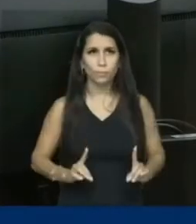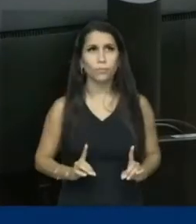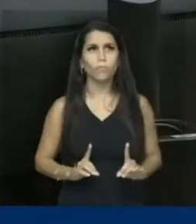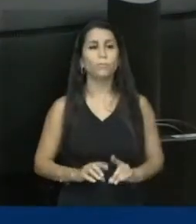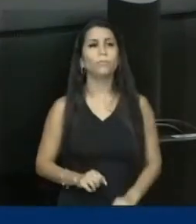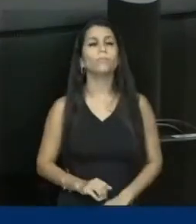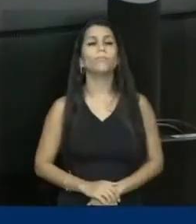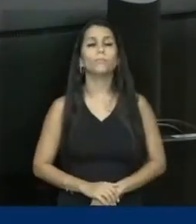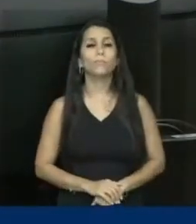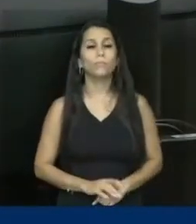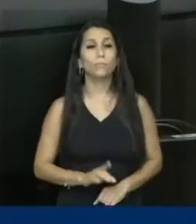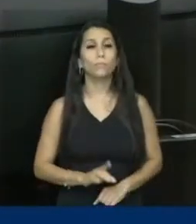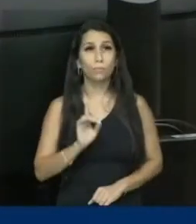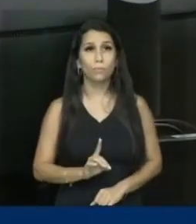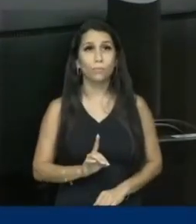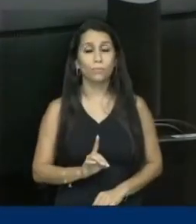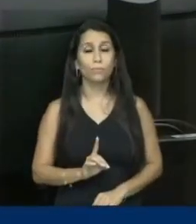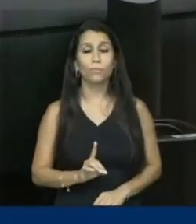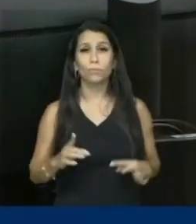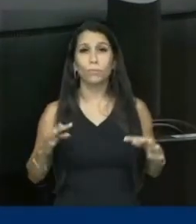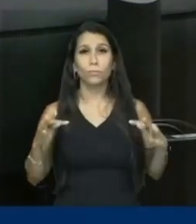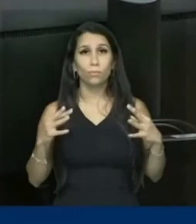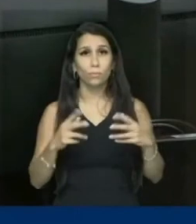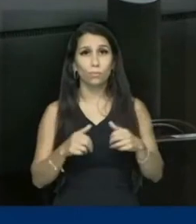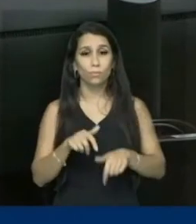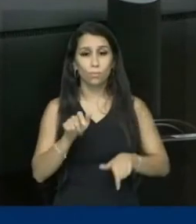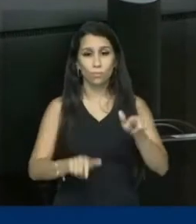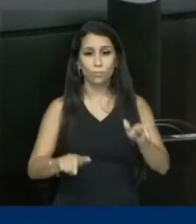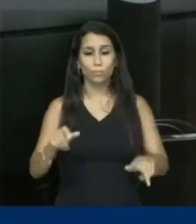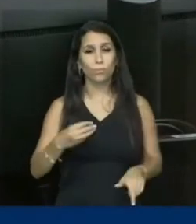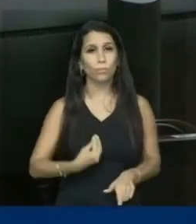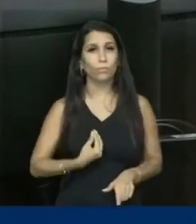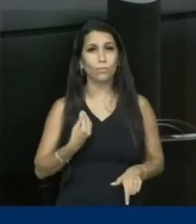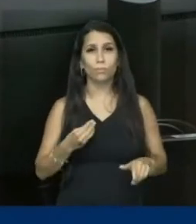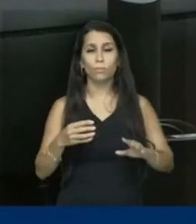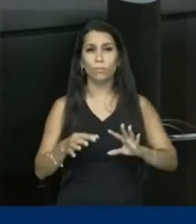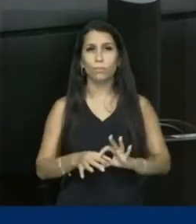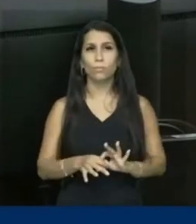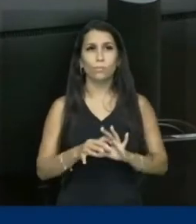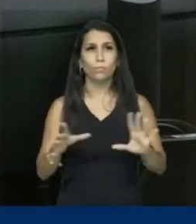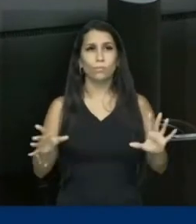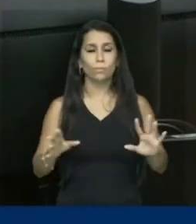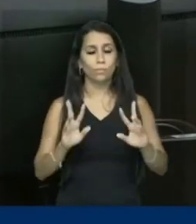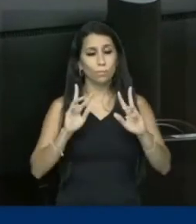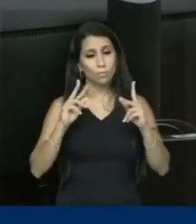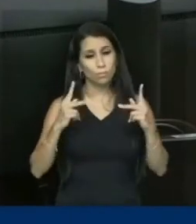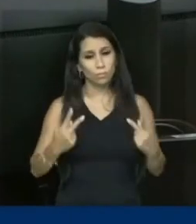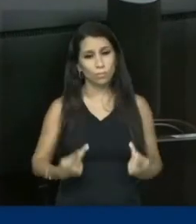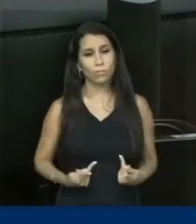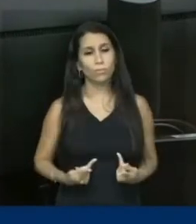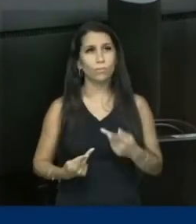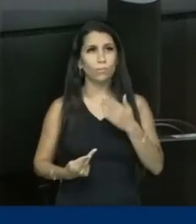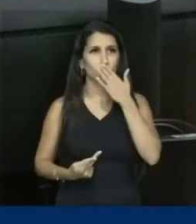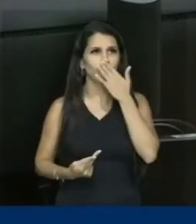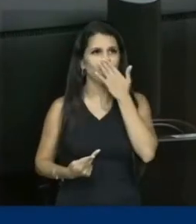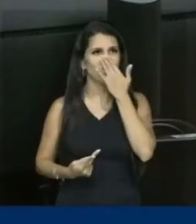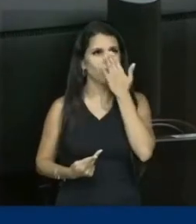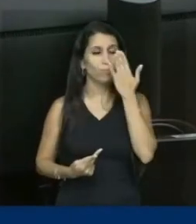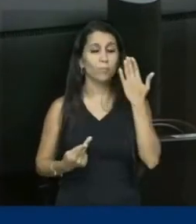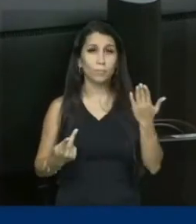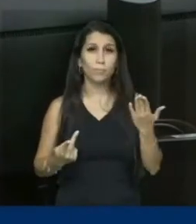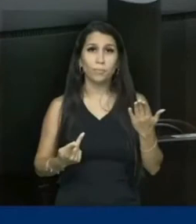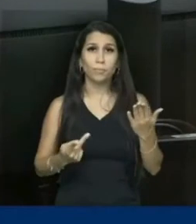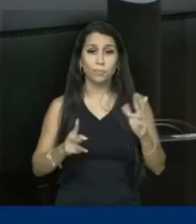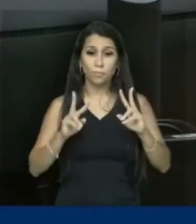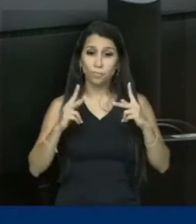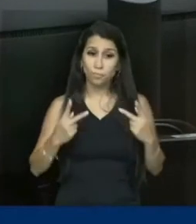de todas as pessoas poderem viver plenamente uma humanidade que pressupõe ódio à adversidade,